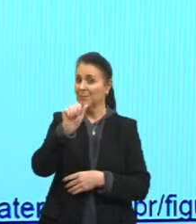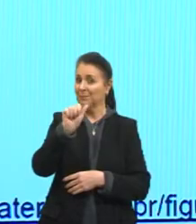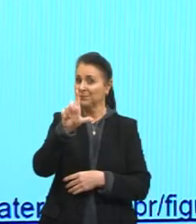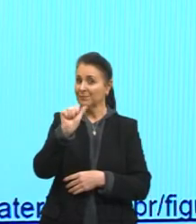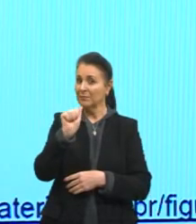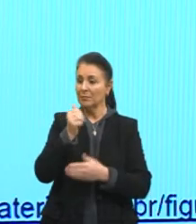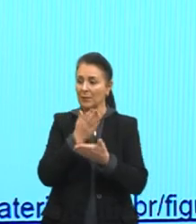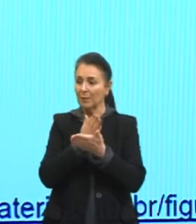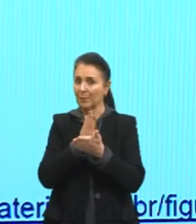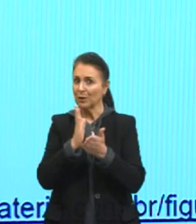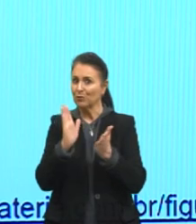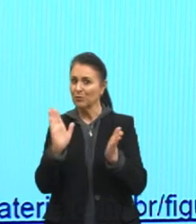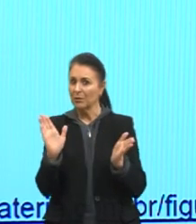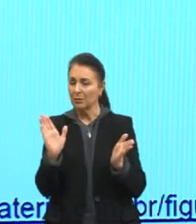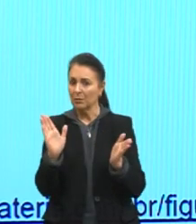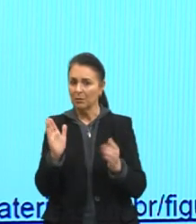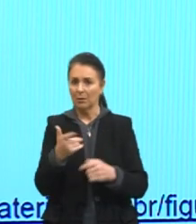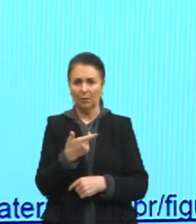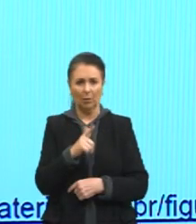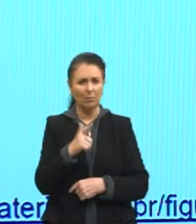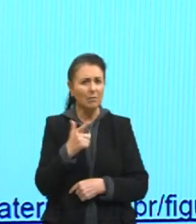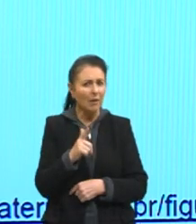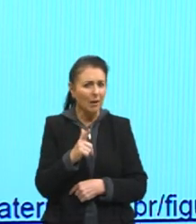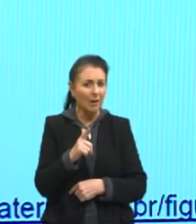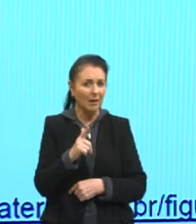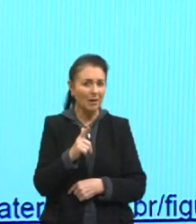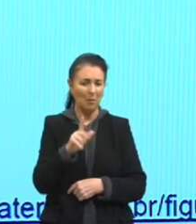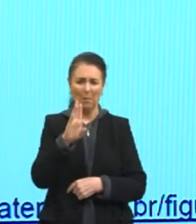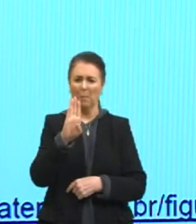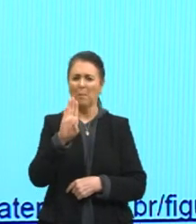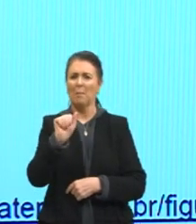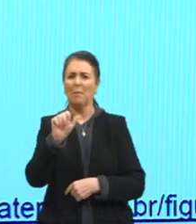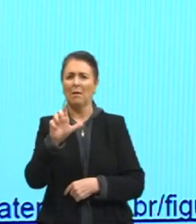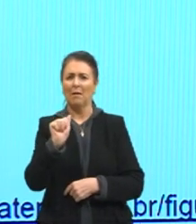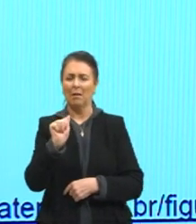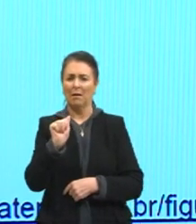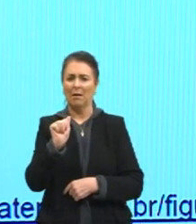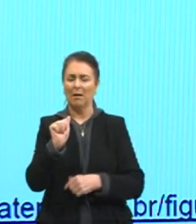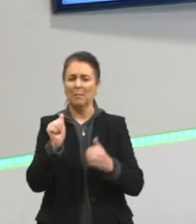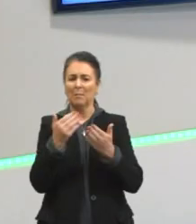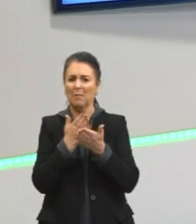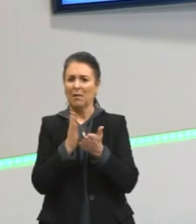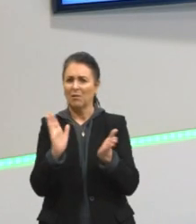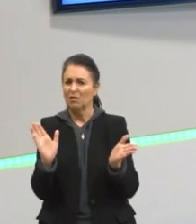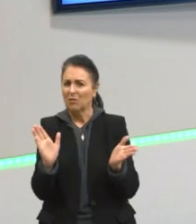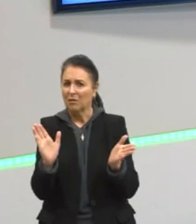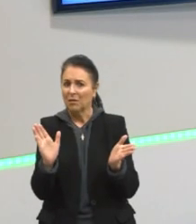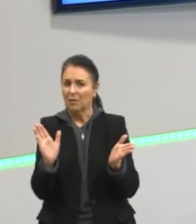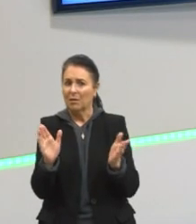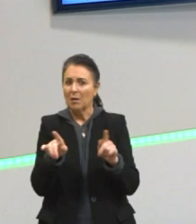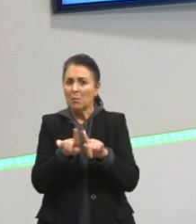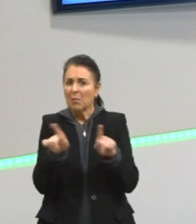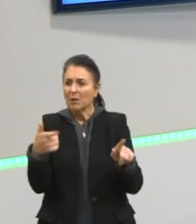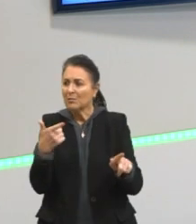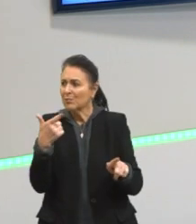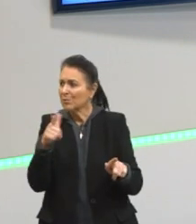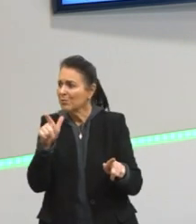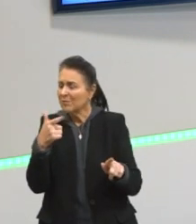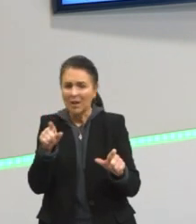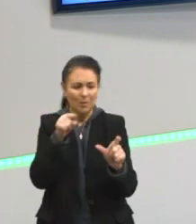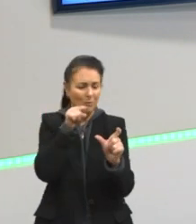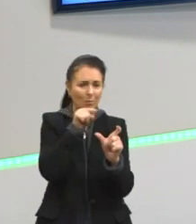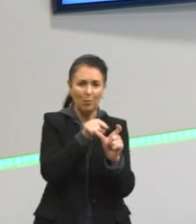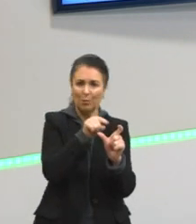existe bala perdida, né? Mas por uma questão de não haver exatamente uma palavra para denominar